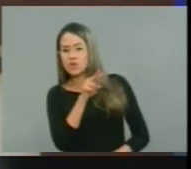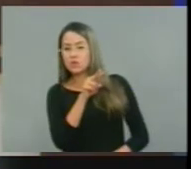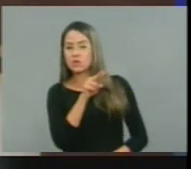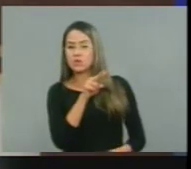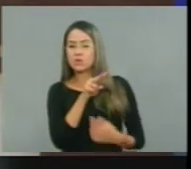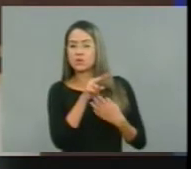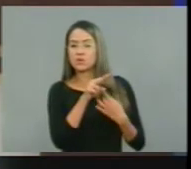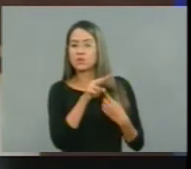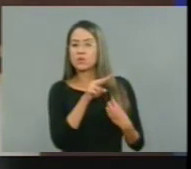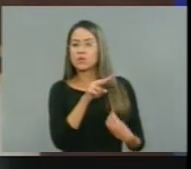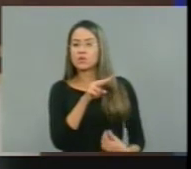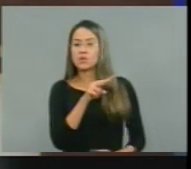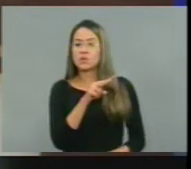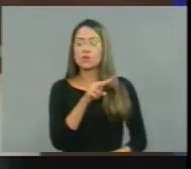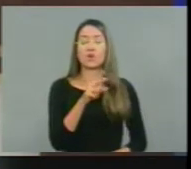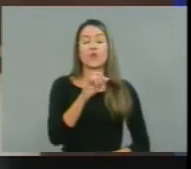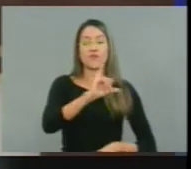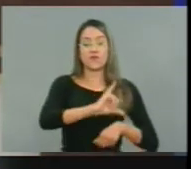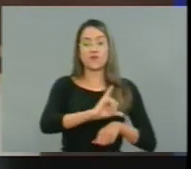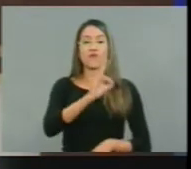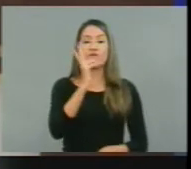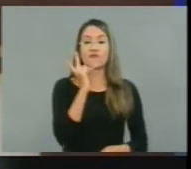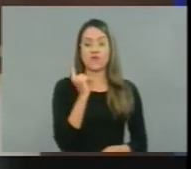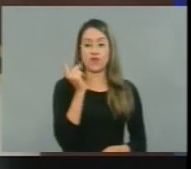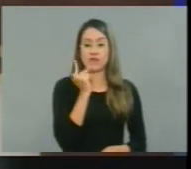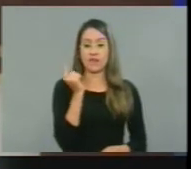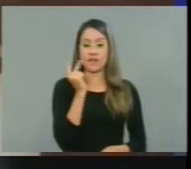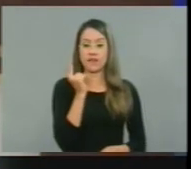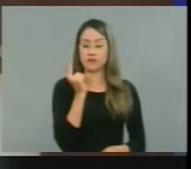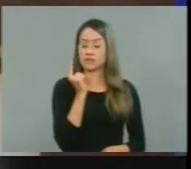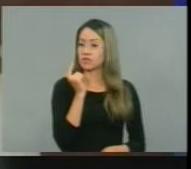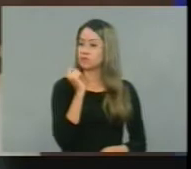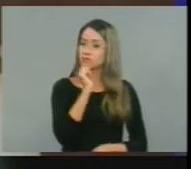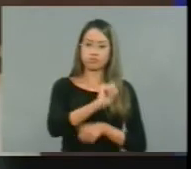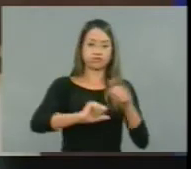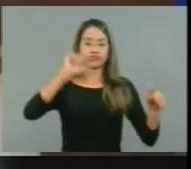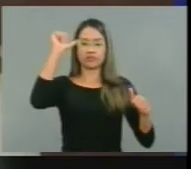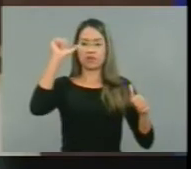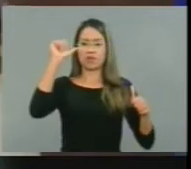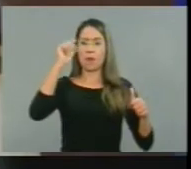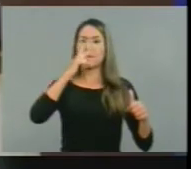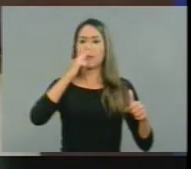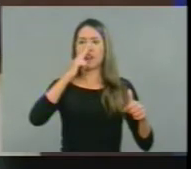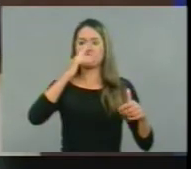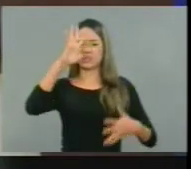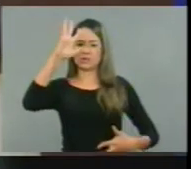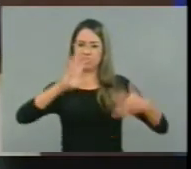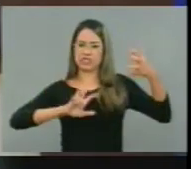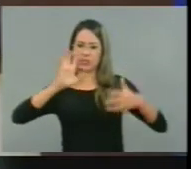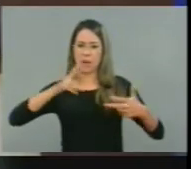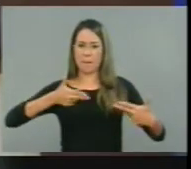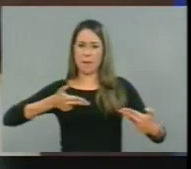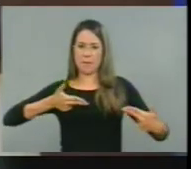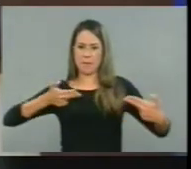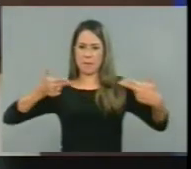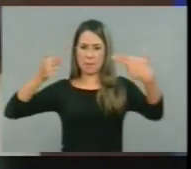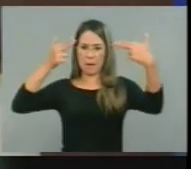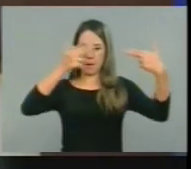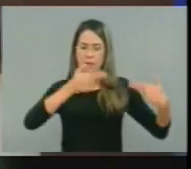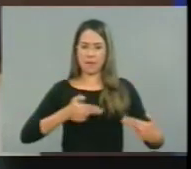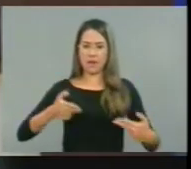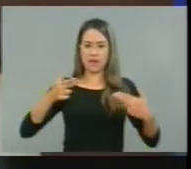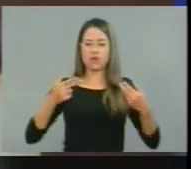o território de Fortaleza transformar-se num território de execuções em massa.